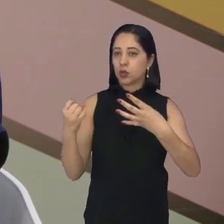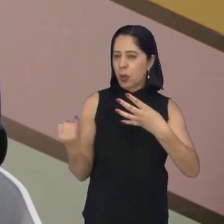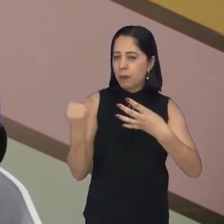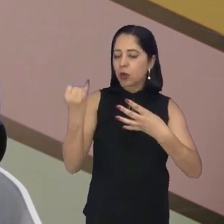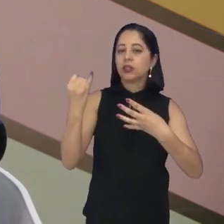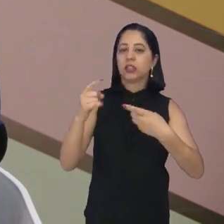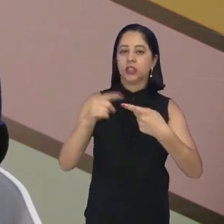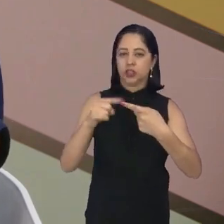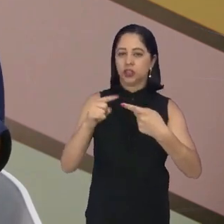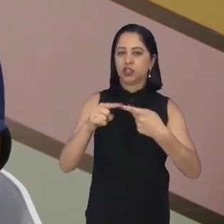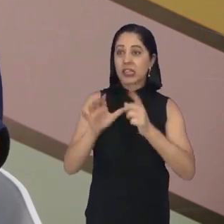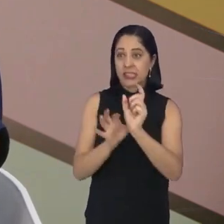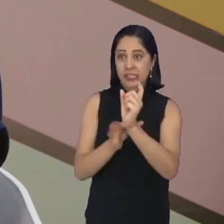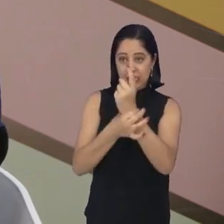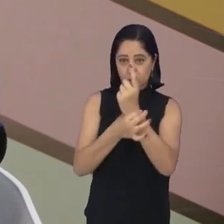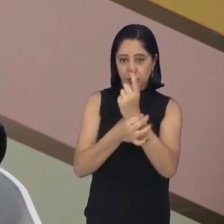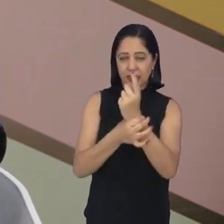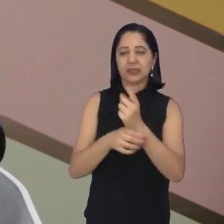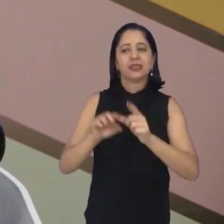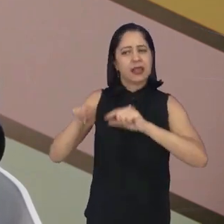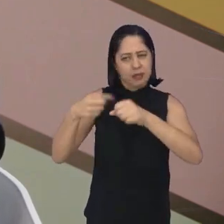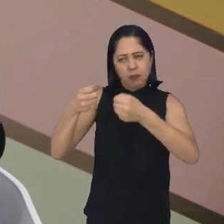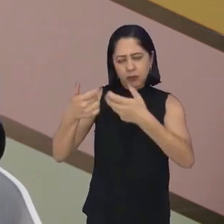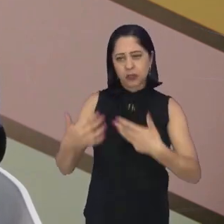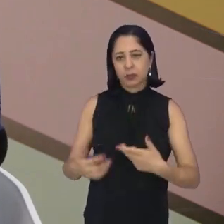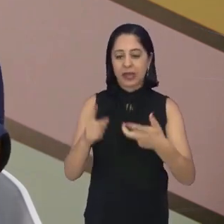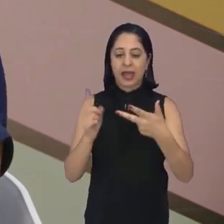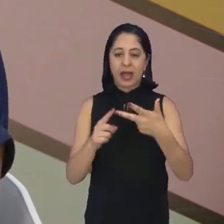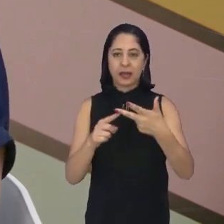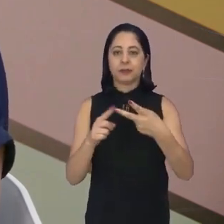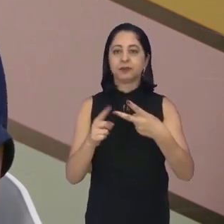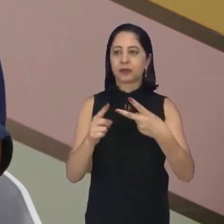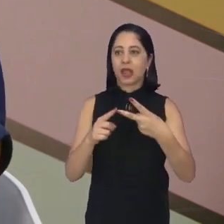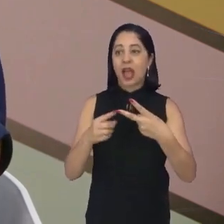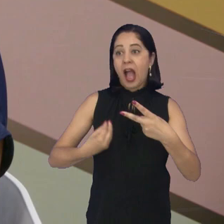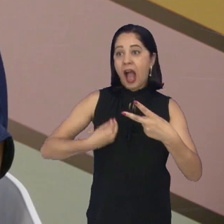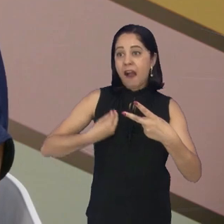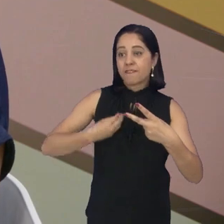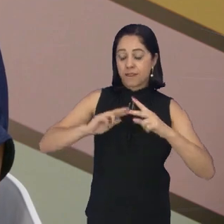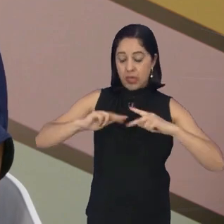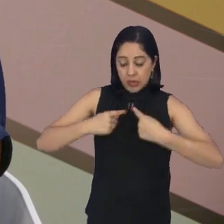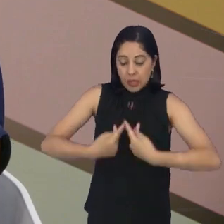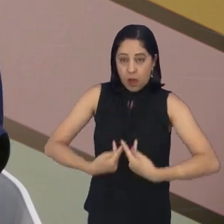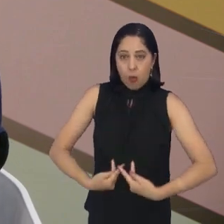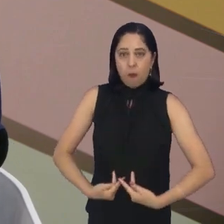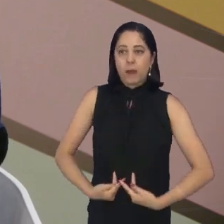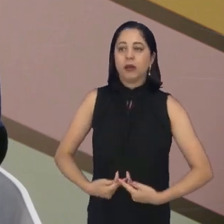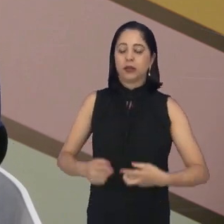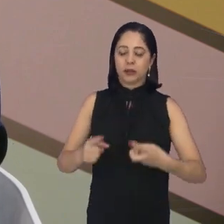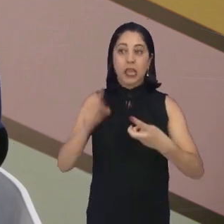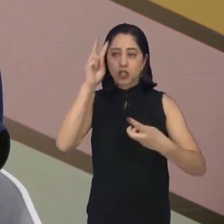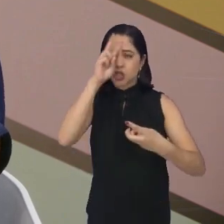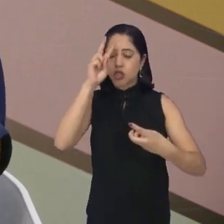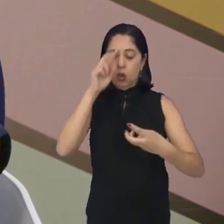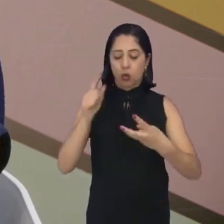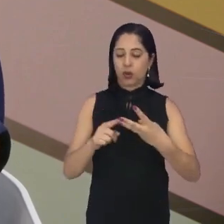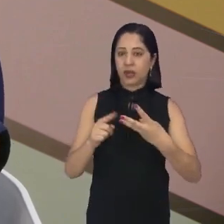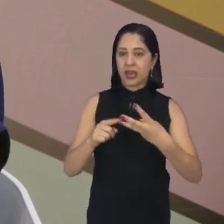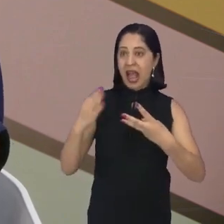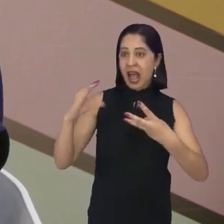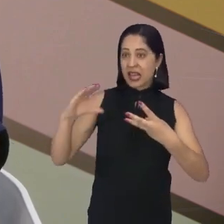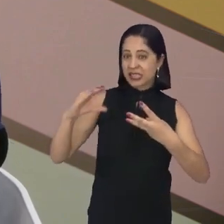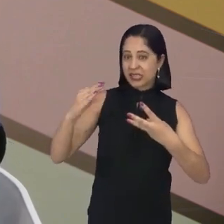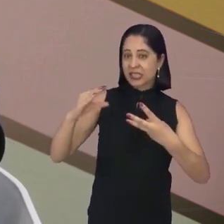seguro, que depois a gente pode falar um pouquinho. A biografia humana, o desenho original humano, a ciência do